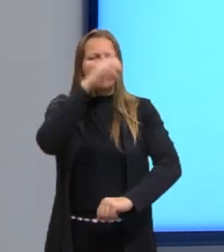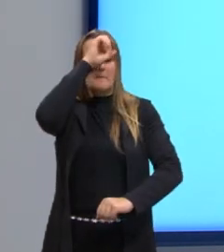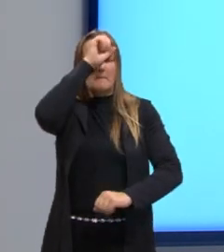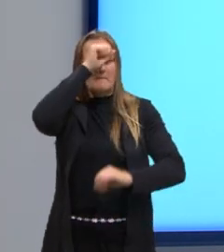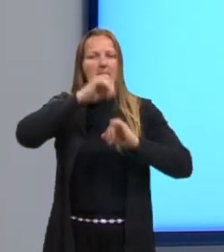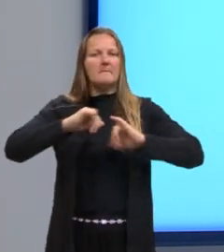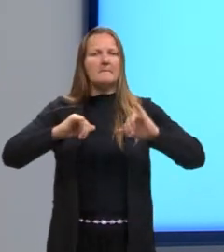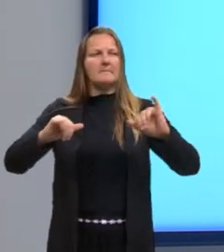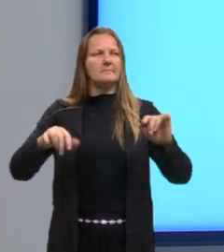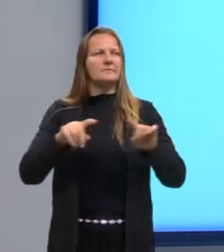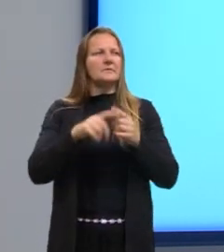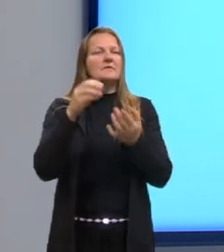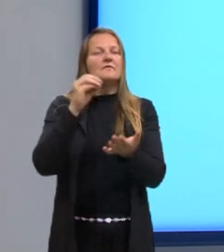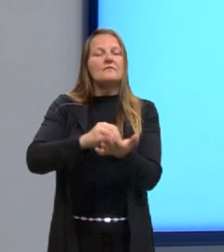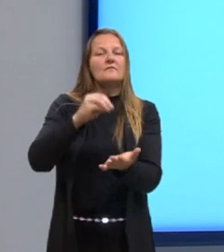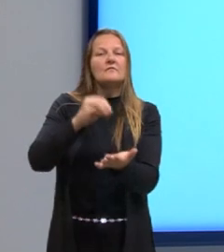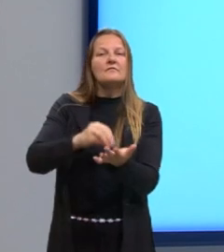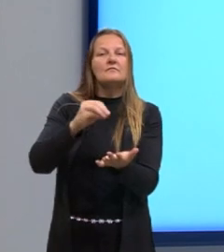E aí, o falta?